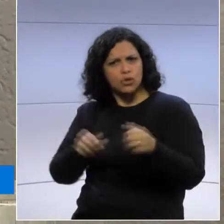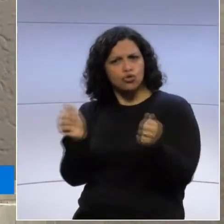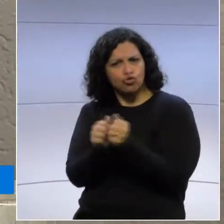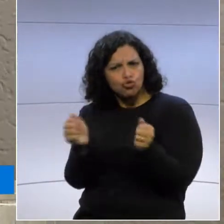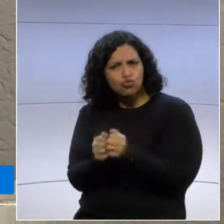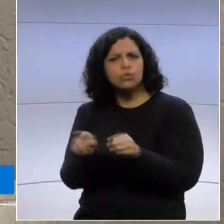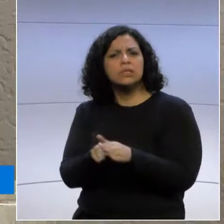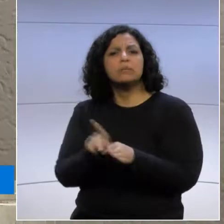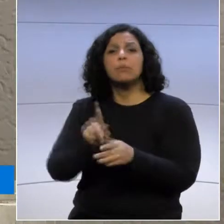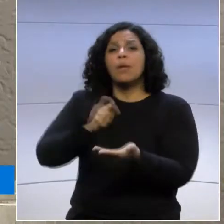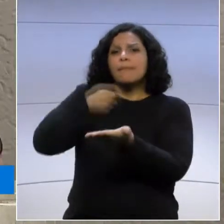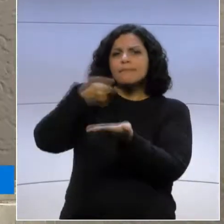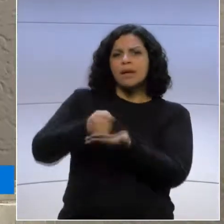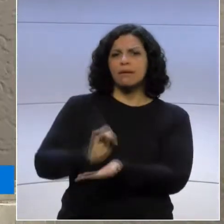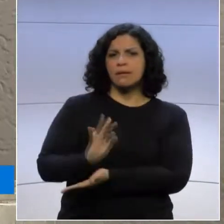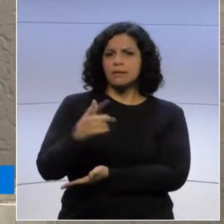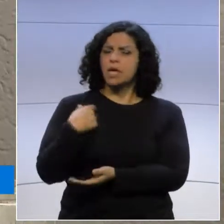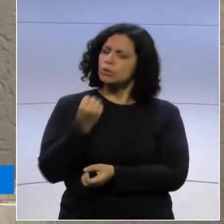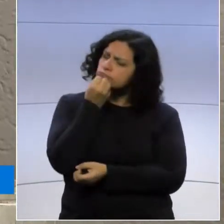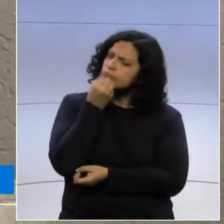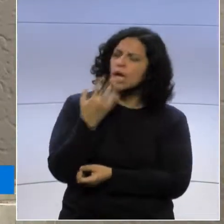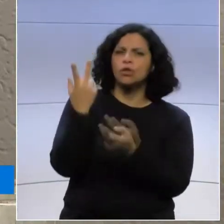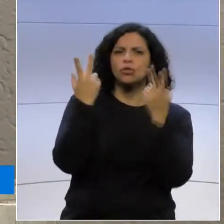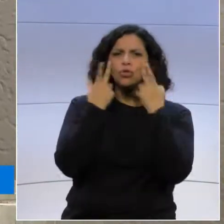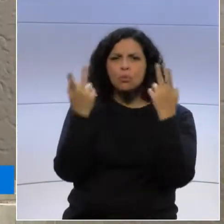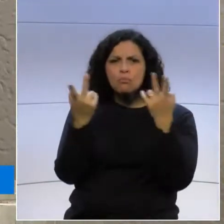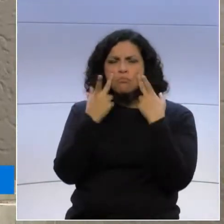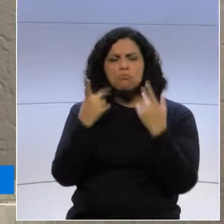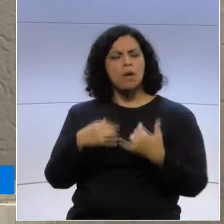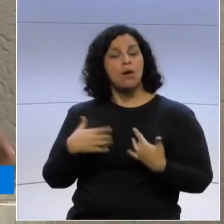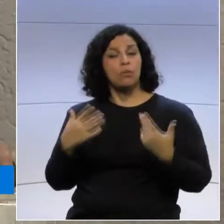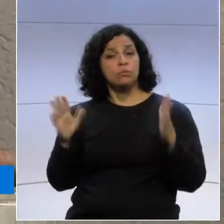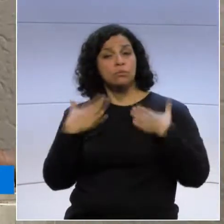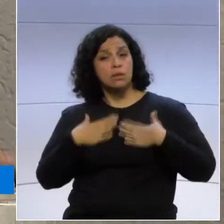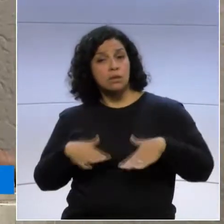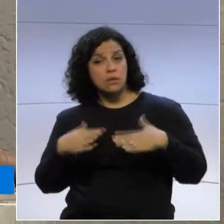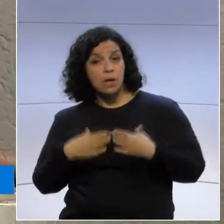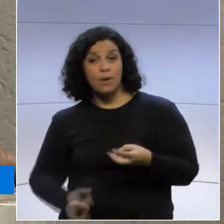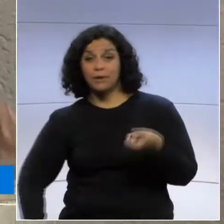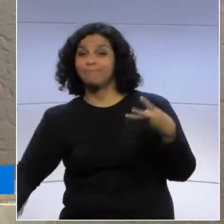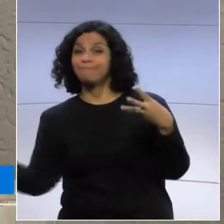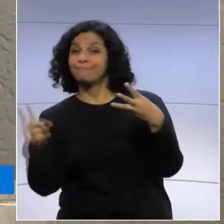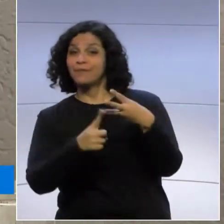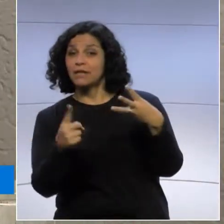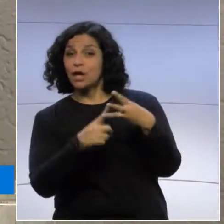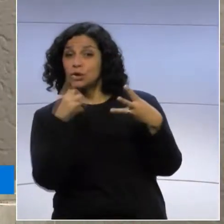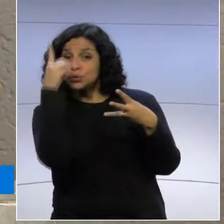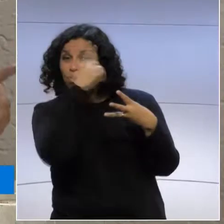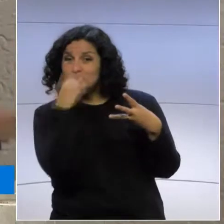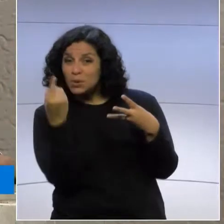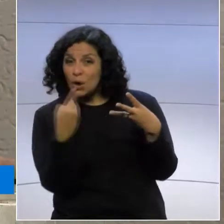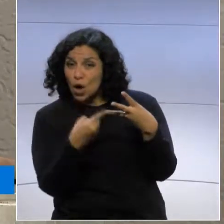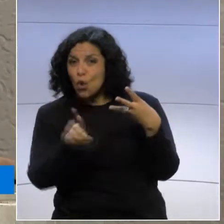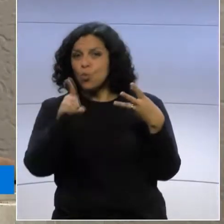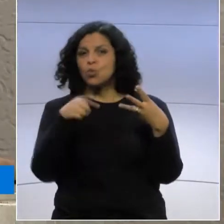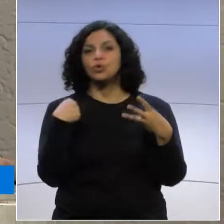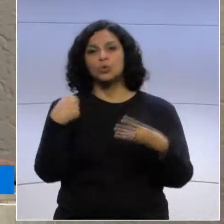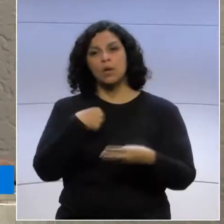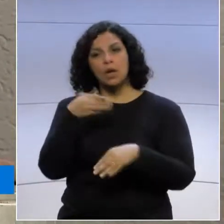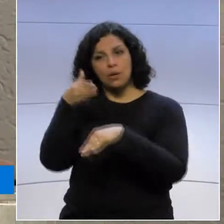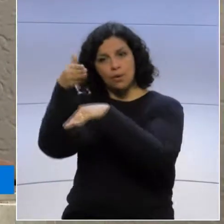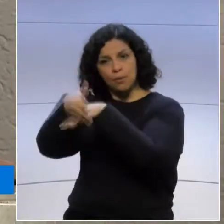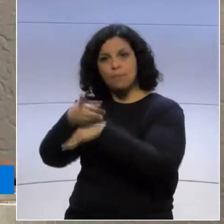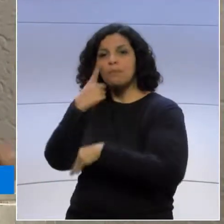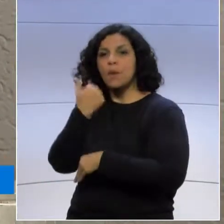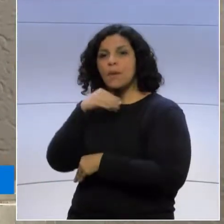contra essa alta tarifa e correu tudo muito bem, um sucesso. Infelizmente, nesse último domingo, também, o Boca Aberta esteve lá, eu não